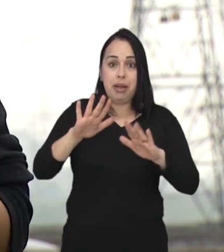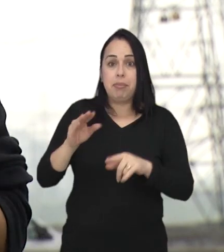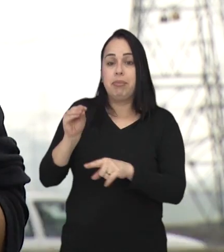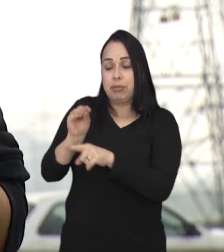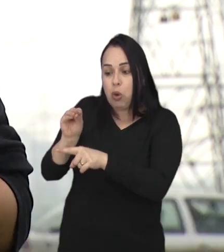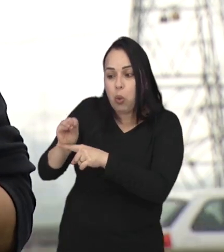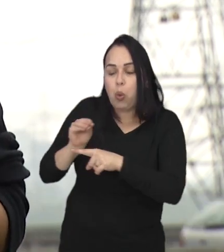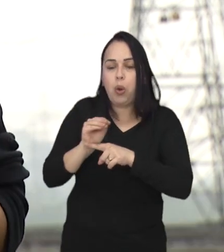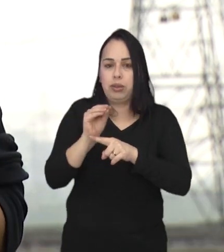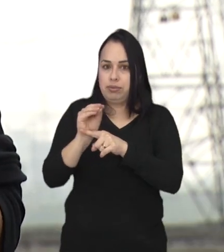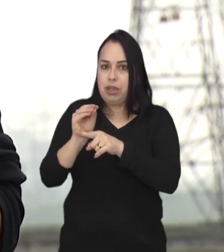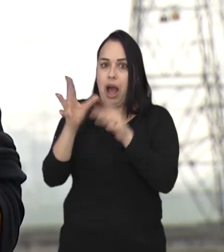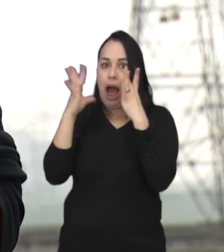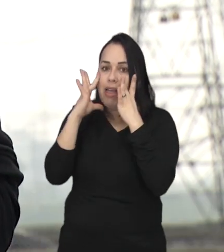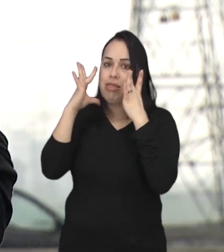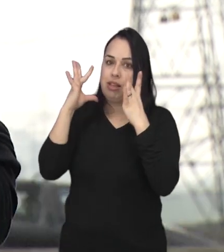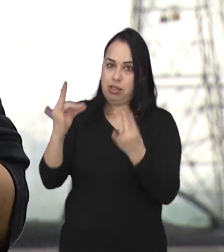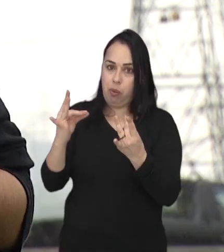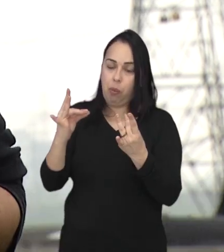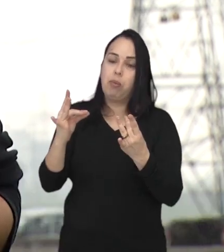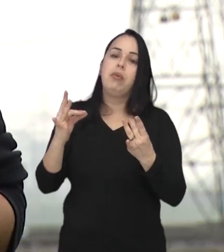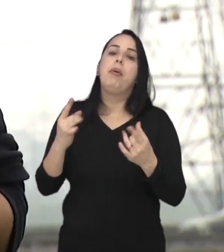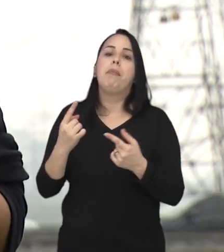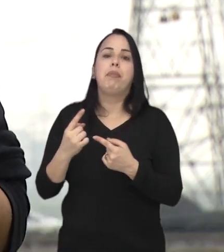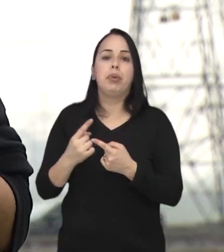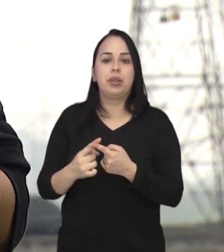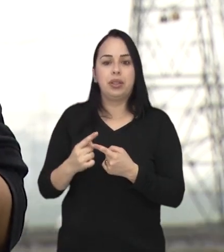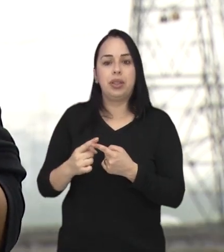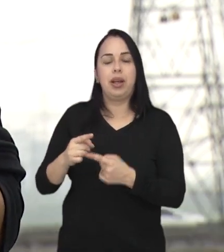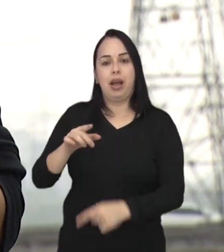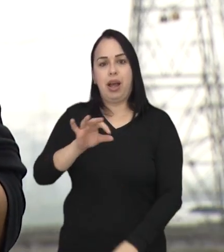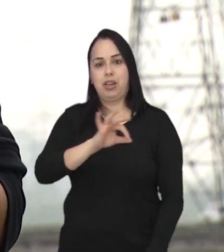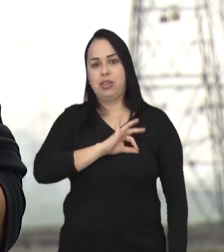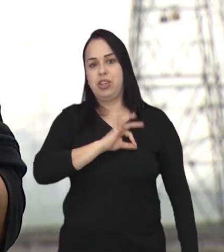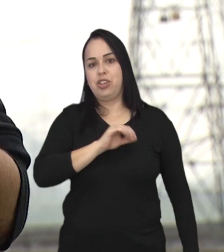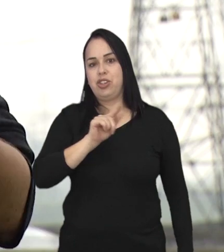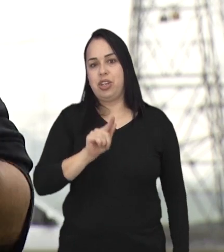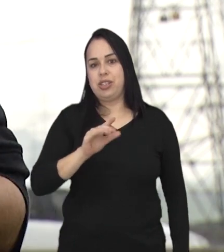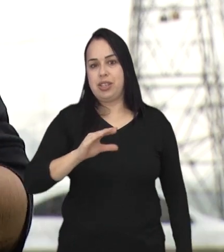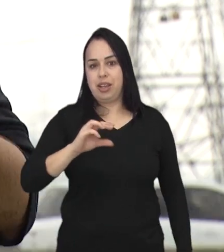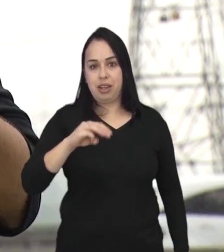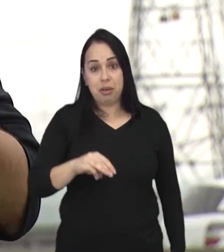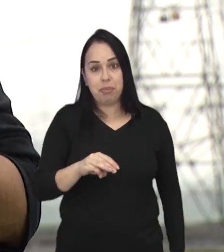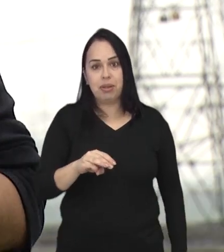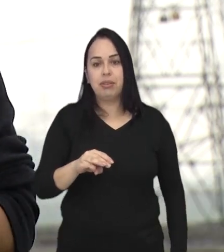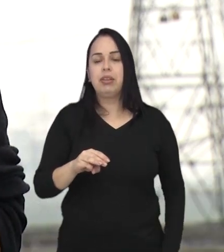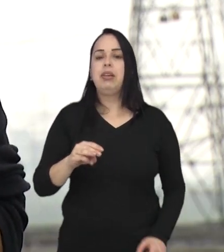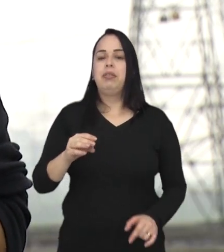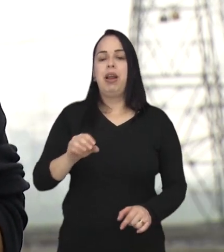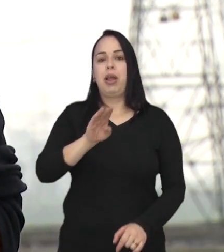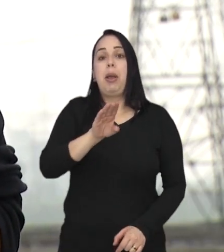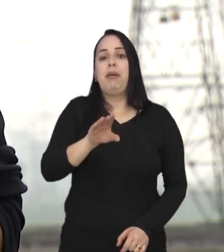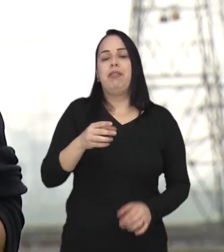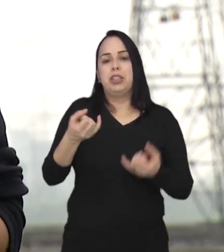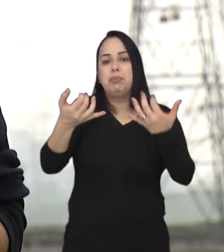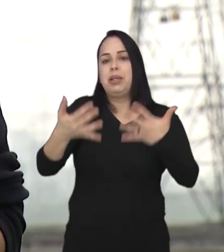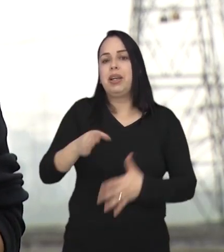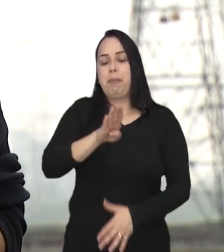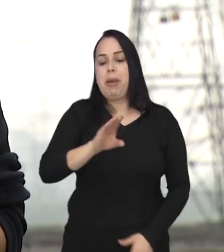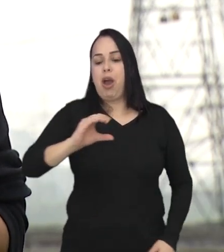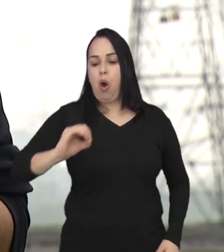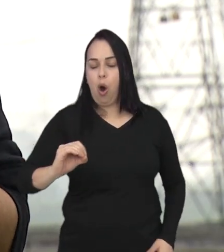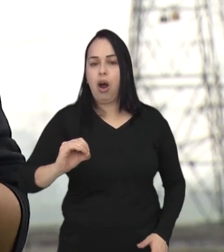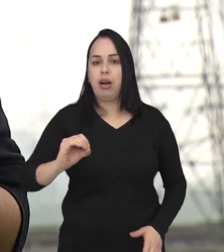É preciso que o cuidado seja redobrado em qualquer lugar. Isso porque, segundo a Guarda Civil, muitas ocorrências são